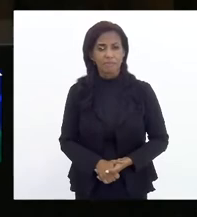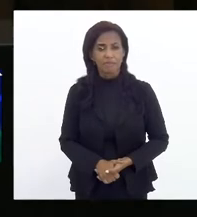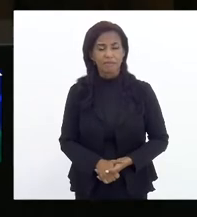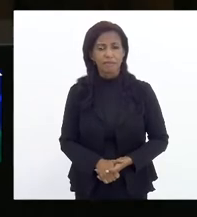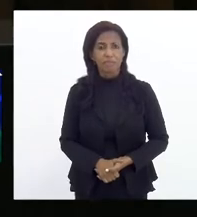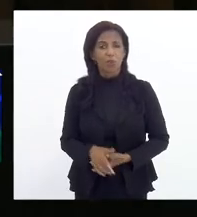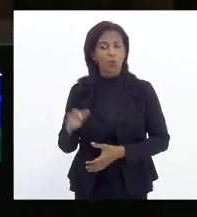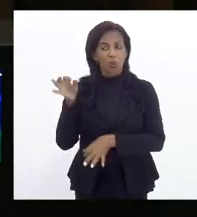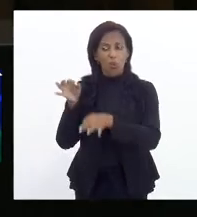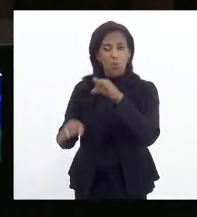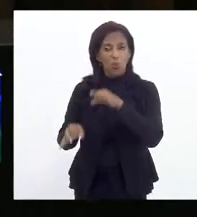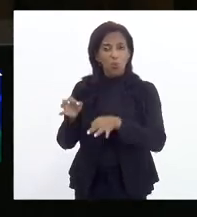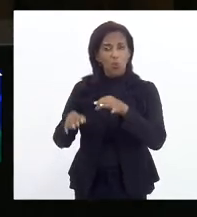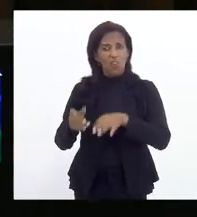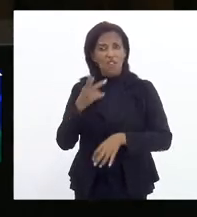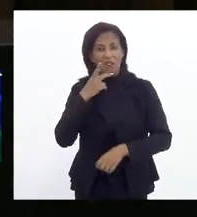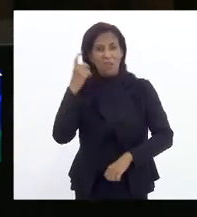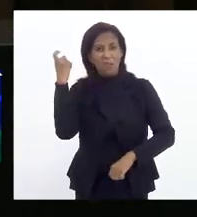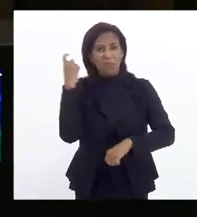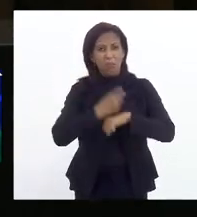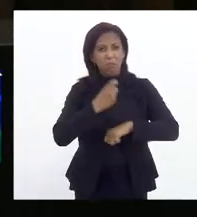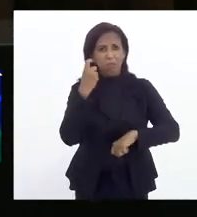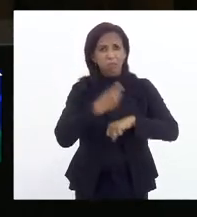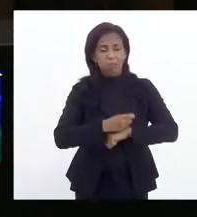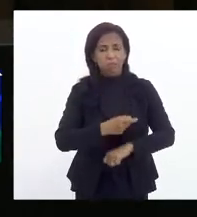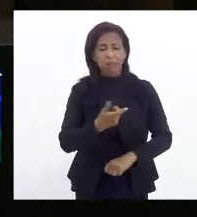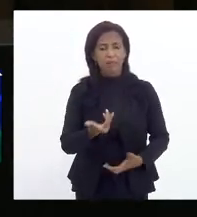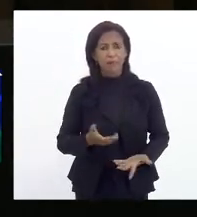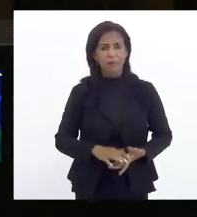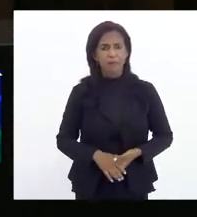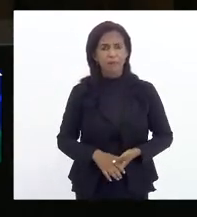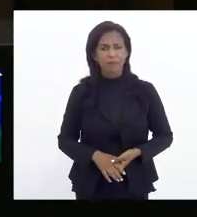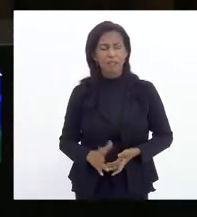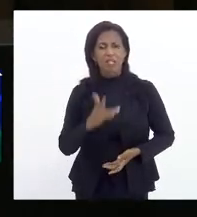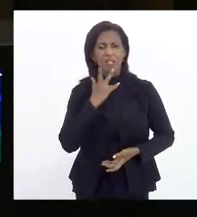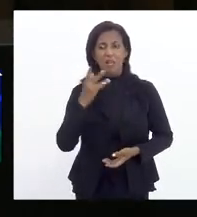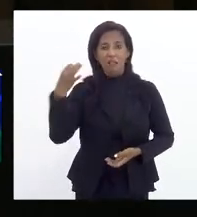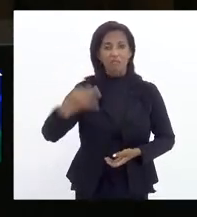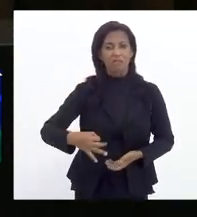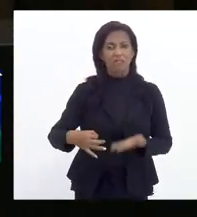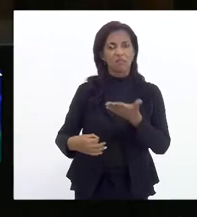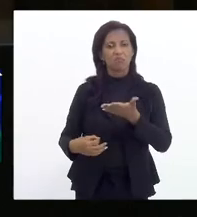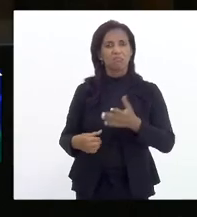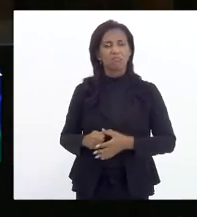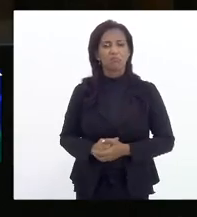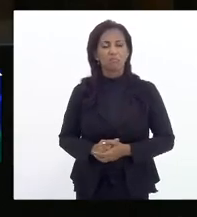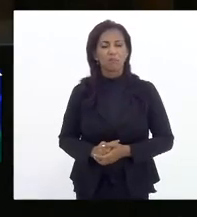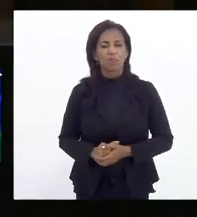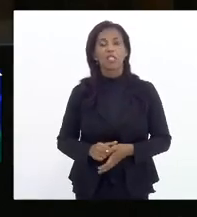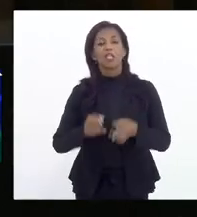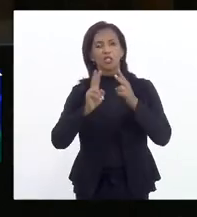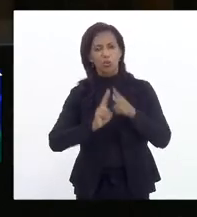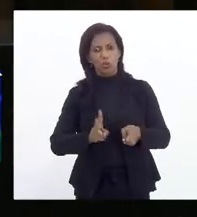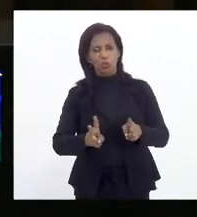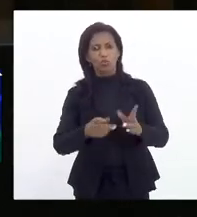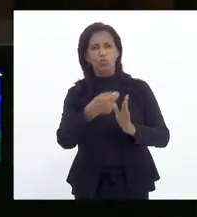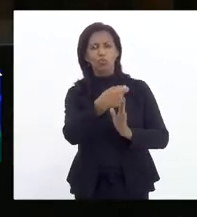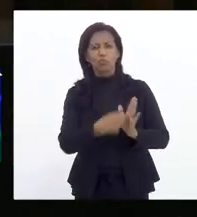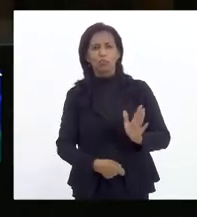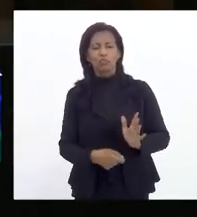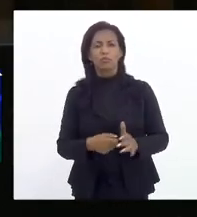desembargador chama de hipocrisia. E ele está correto. Mas continua o desembargador.